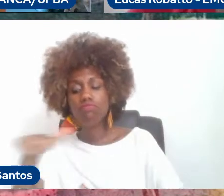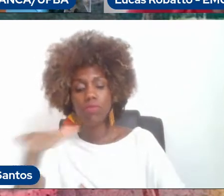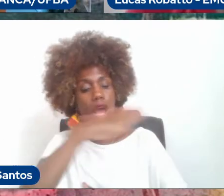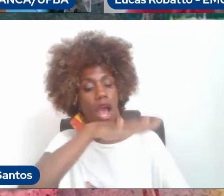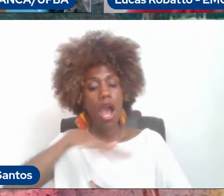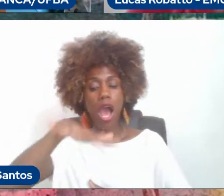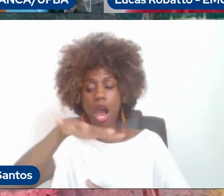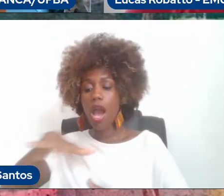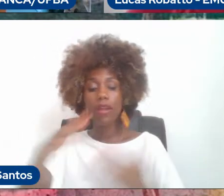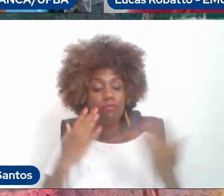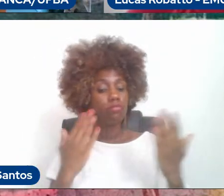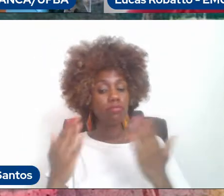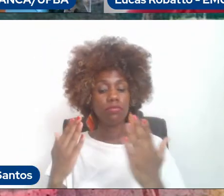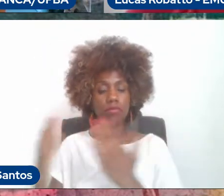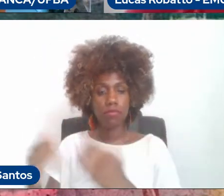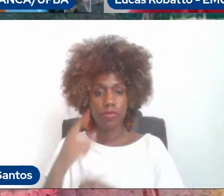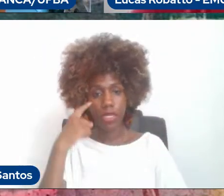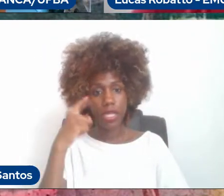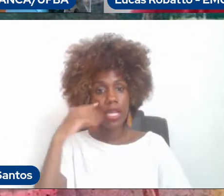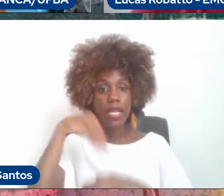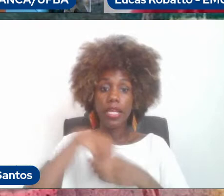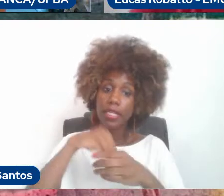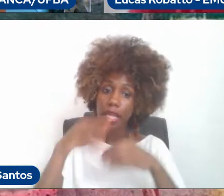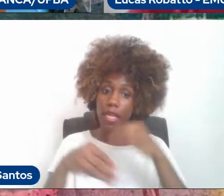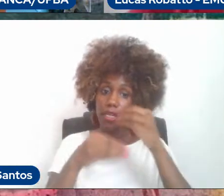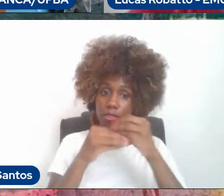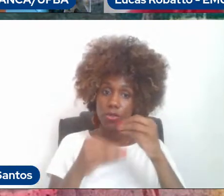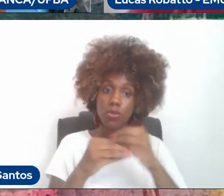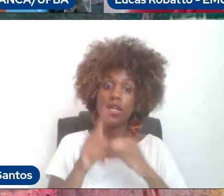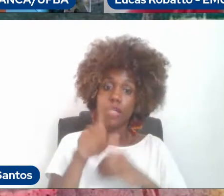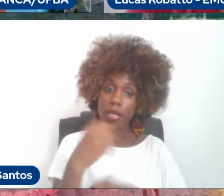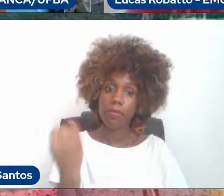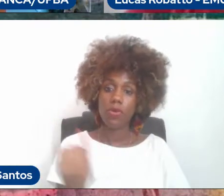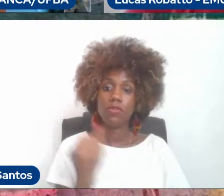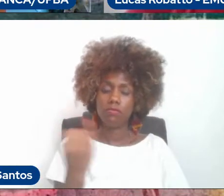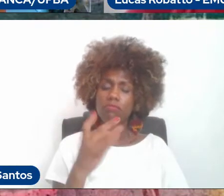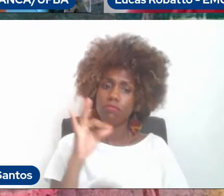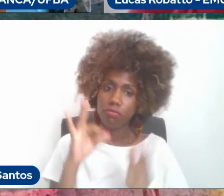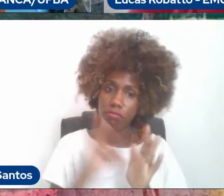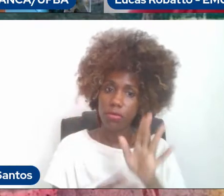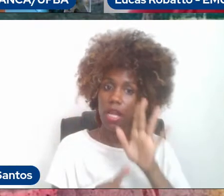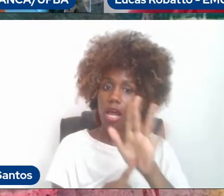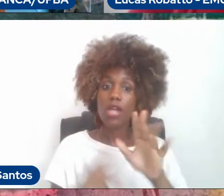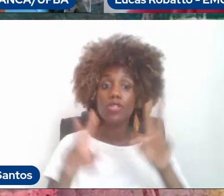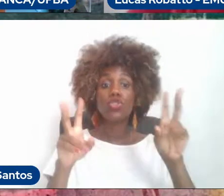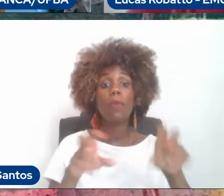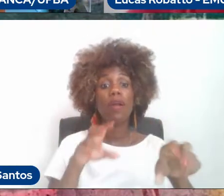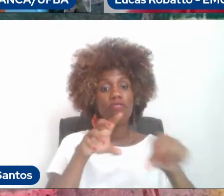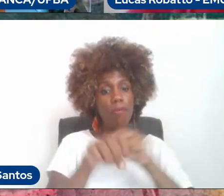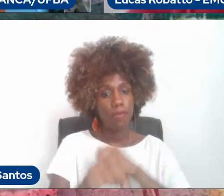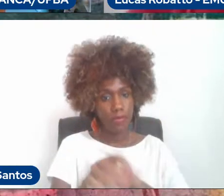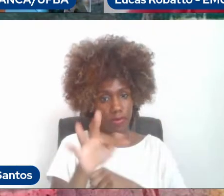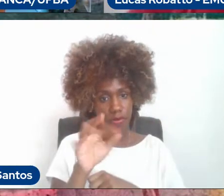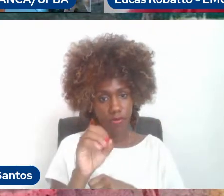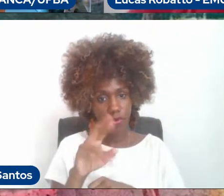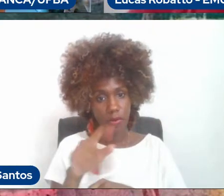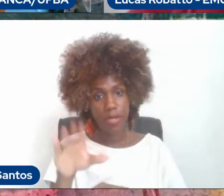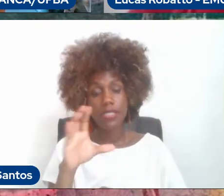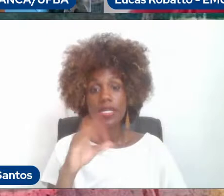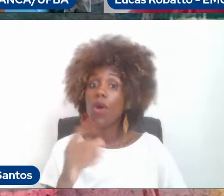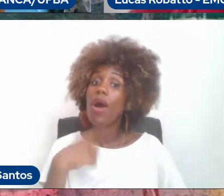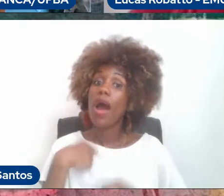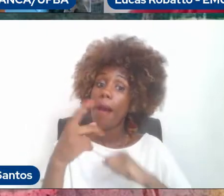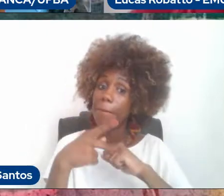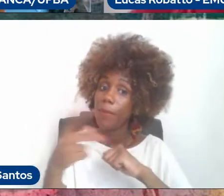um fator muito importante, que já estava presente, mas passou a ser de realce, que é a questão da formação, ou seja, a pós-graduação não somente como